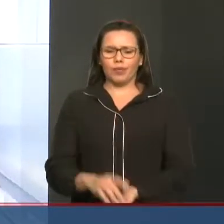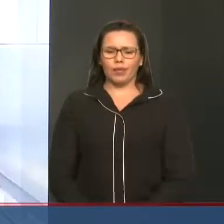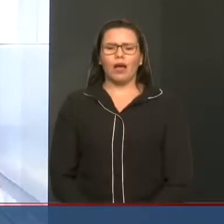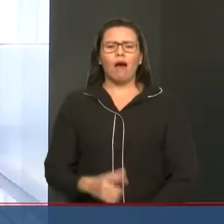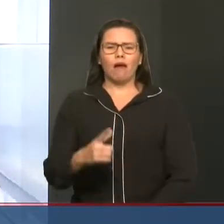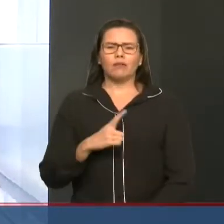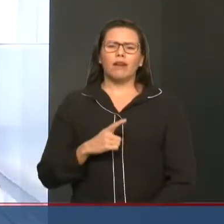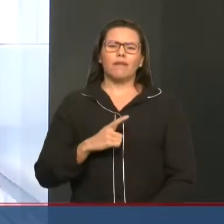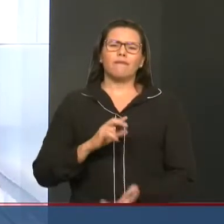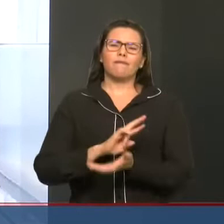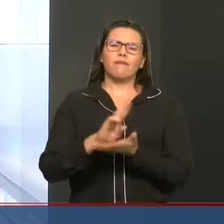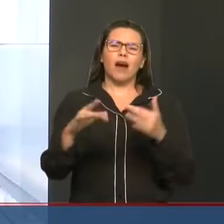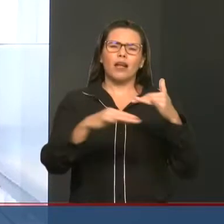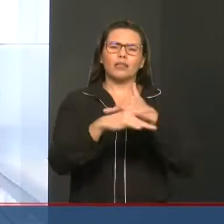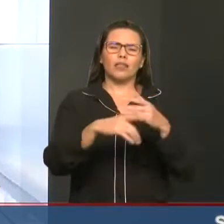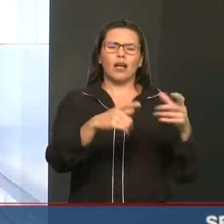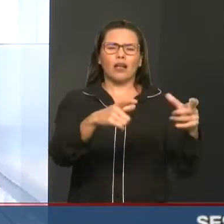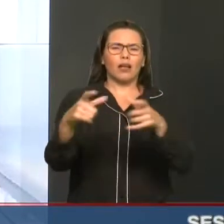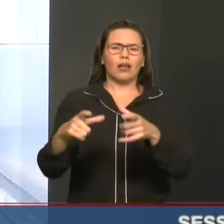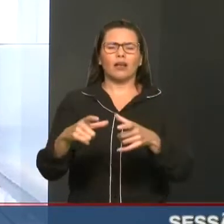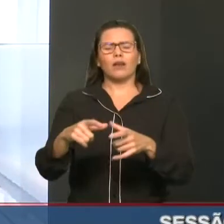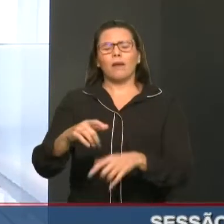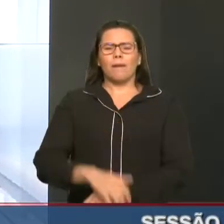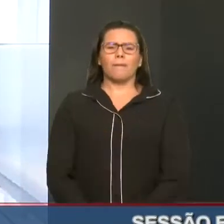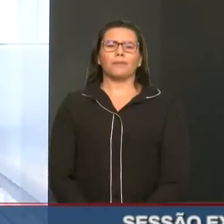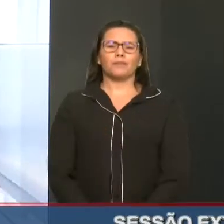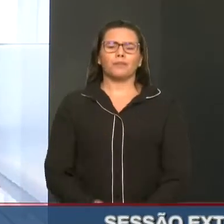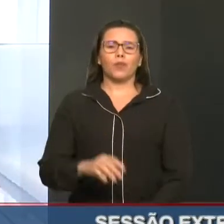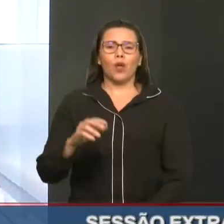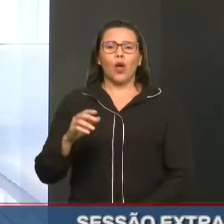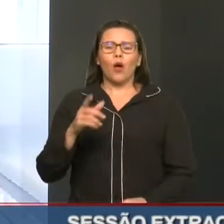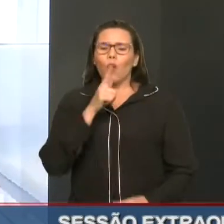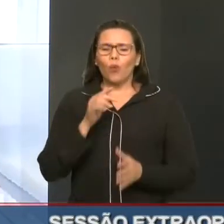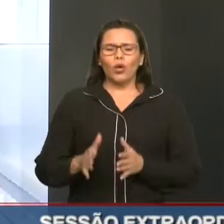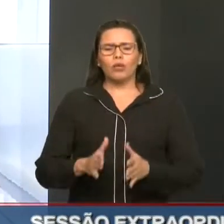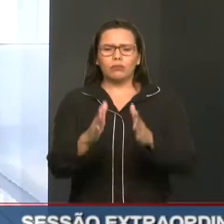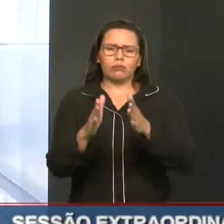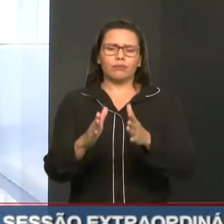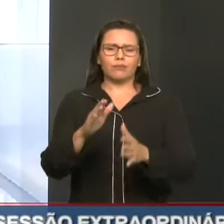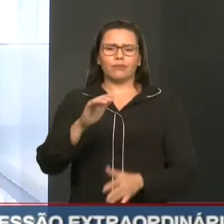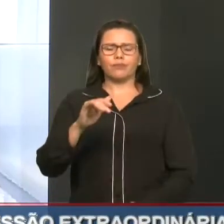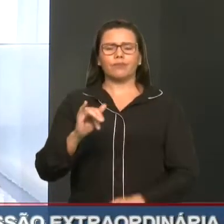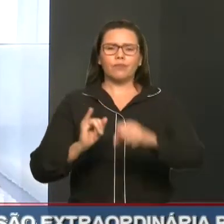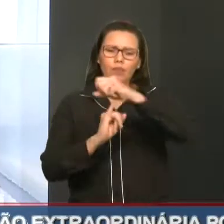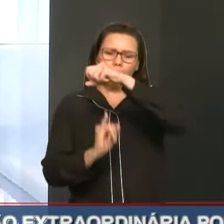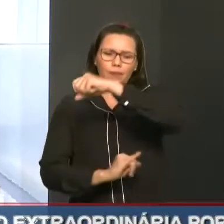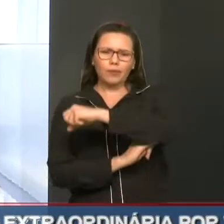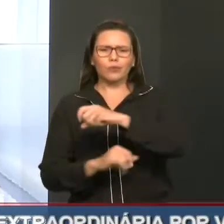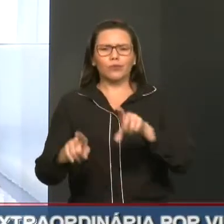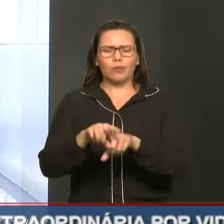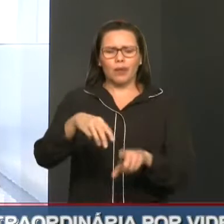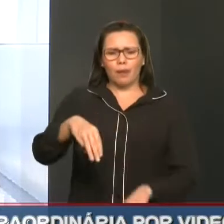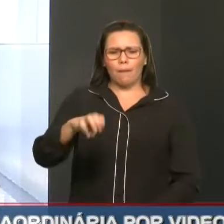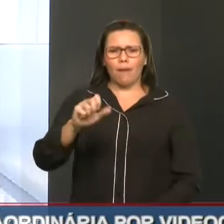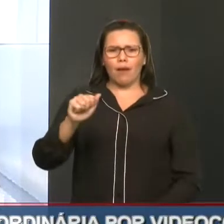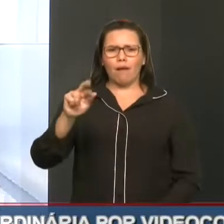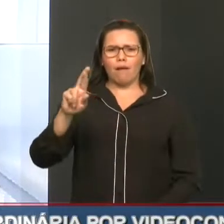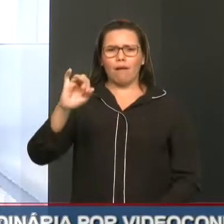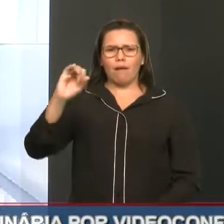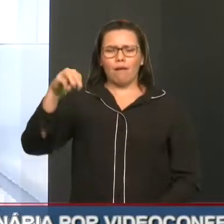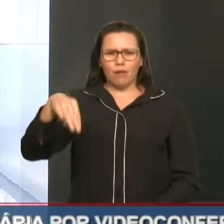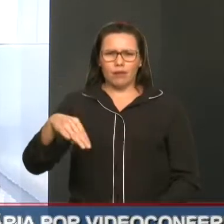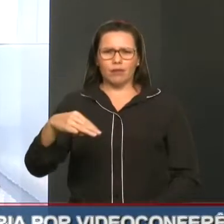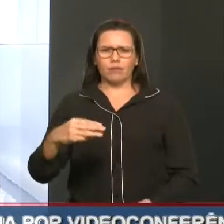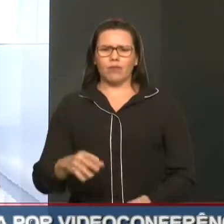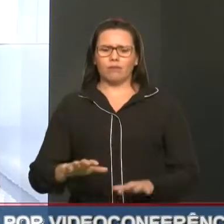estados, no rio Itapecuru, no Mearim, no Pindaré, e vários outros rios em nosso estado. Eu gostaria de pedir esse apoio à V.